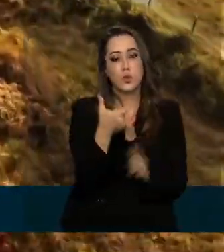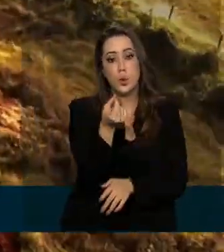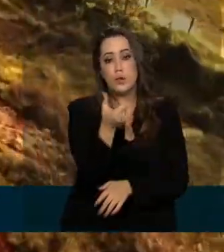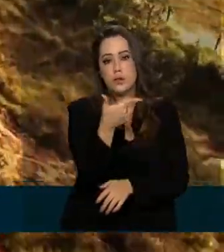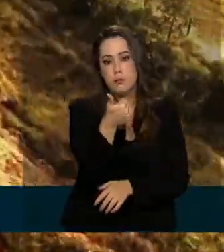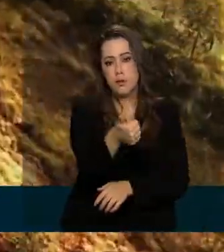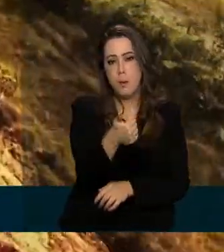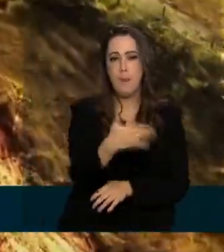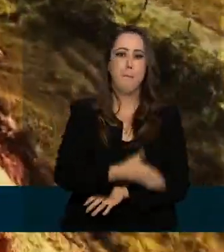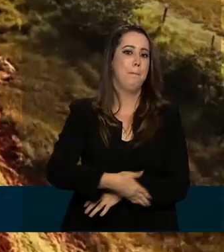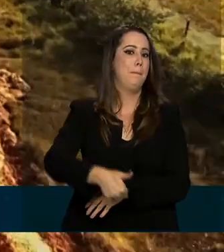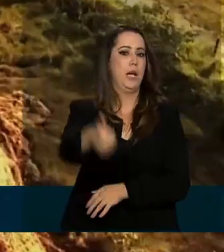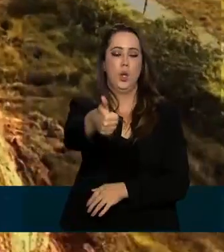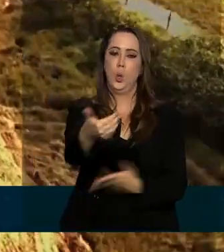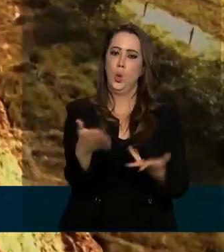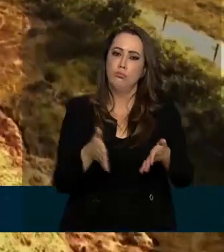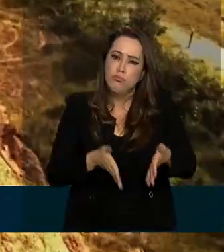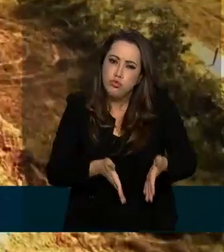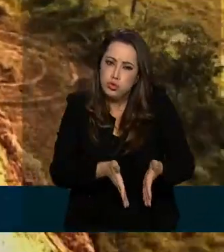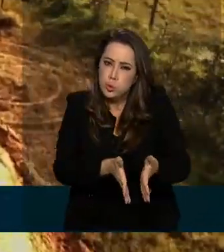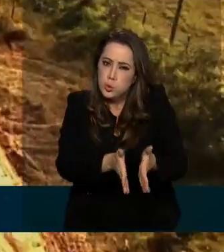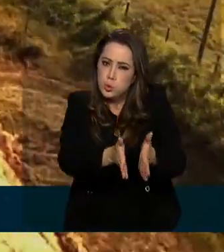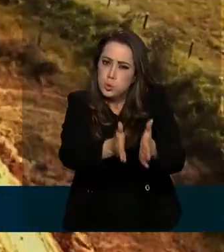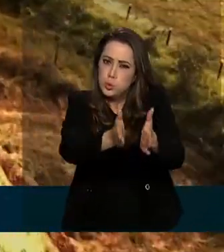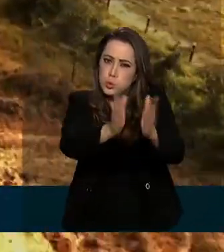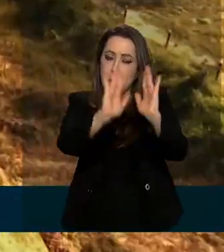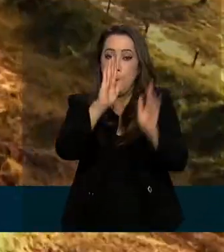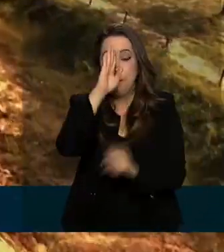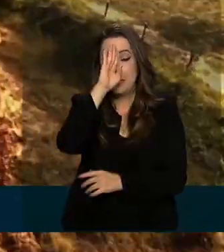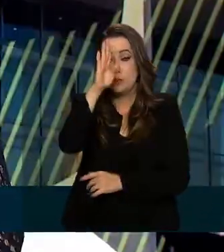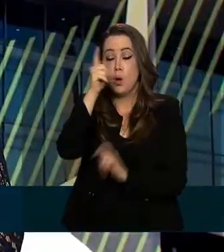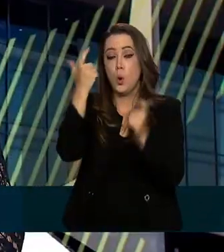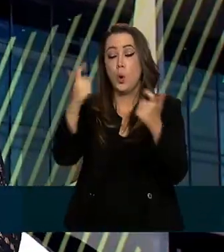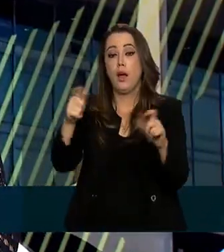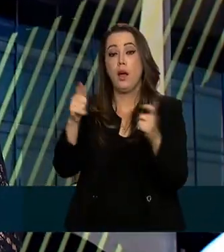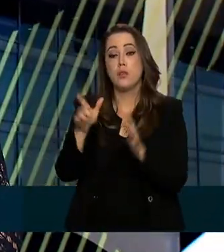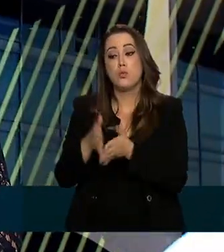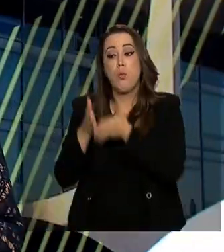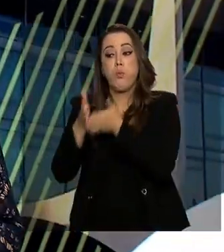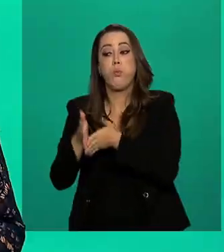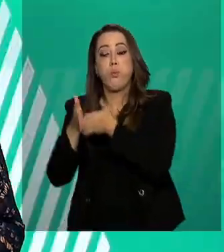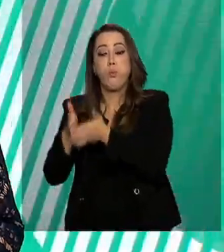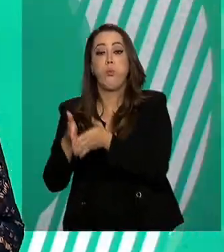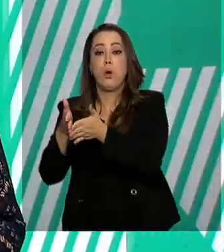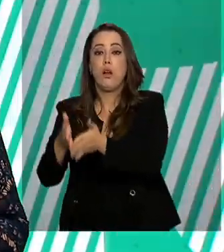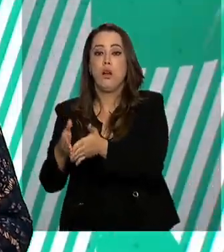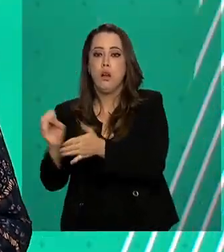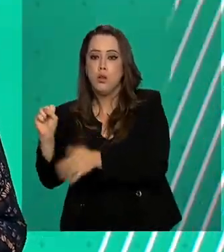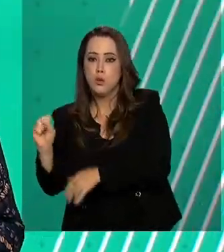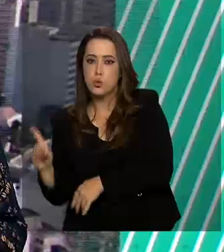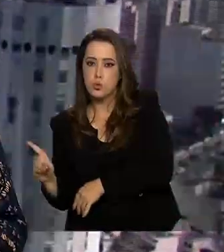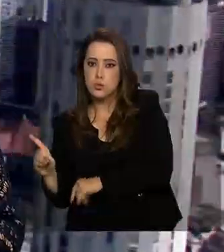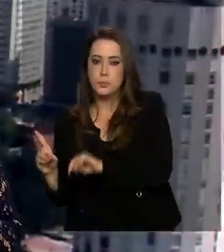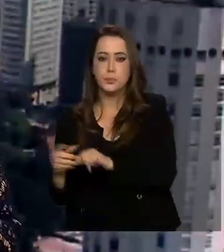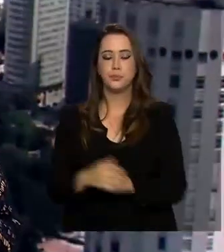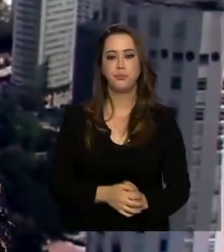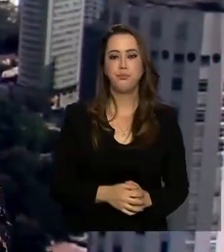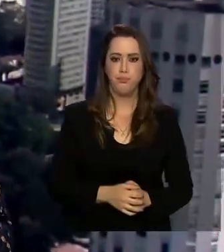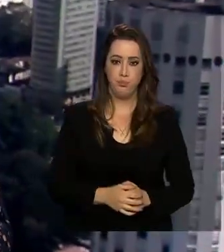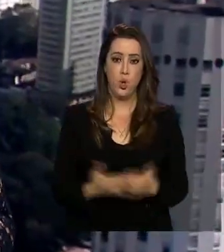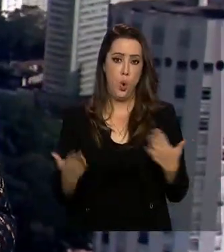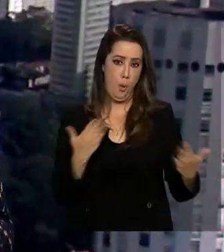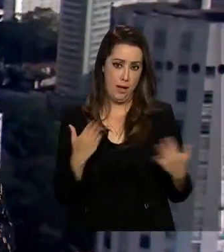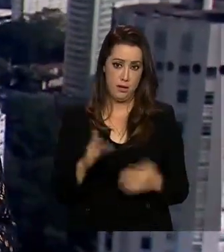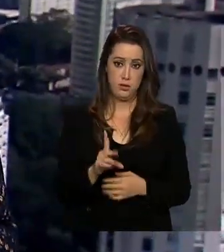melhorando o corredor rodoviário que liga o estado aos portos do sudeste. Balanço do primeiro semestre mostra que o DENIT já